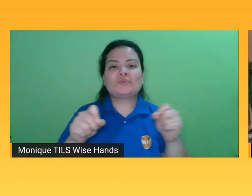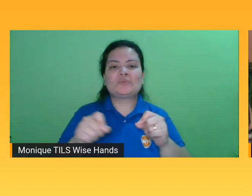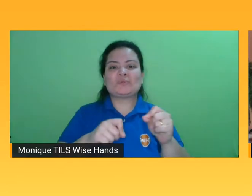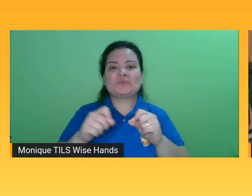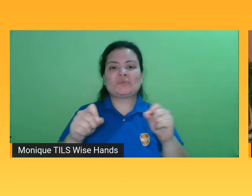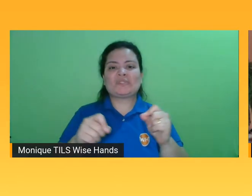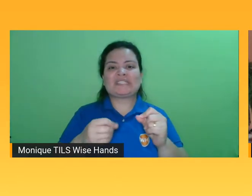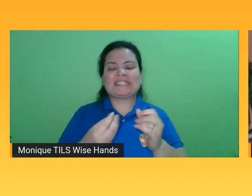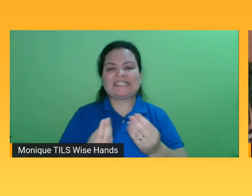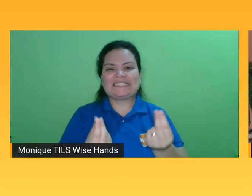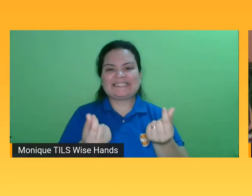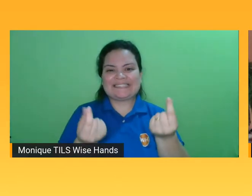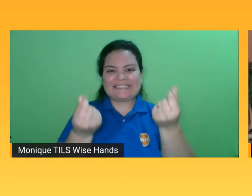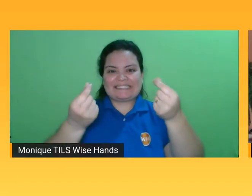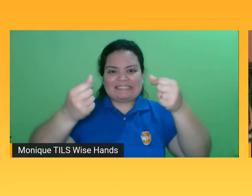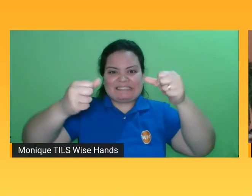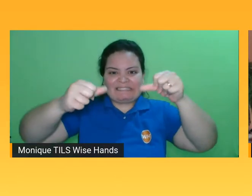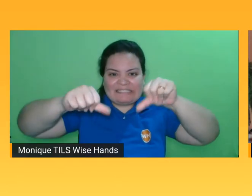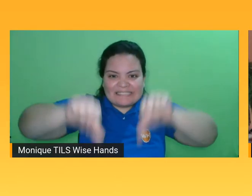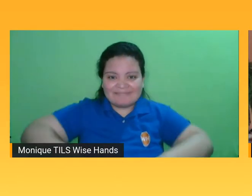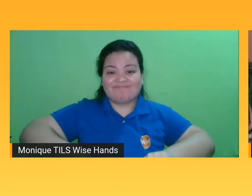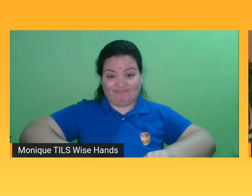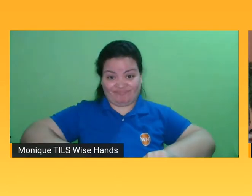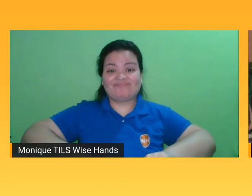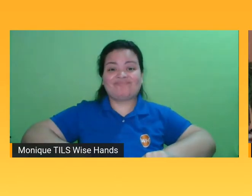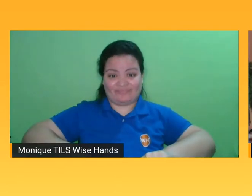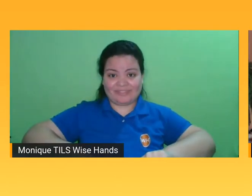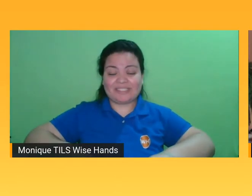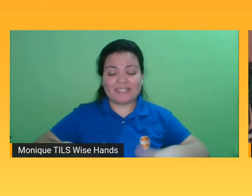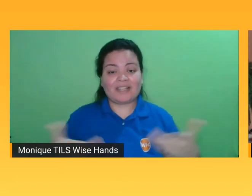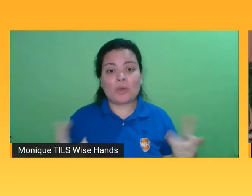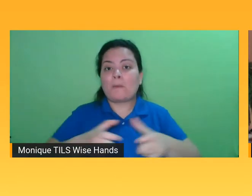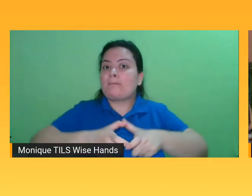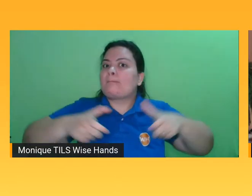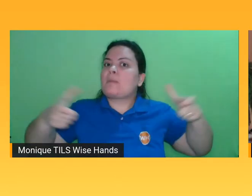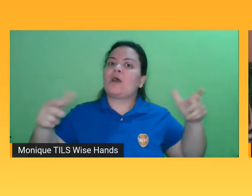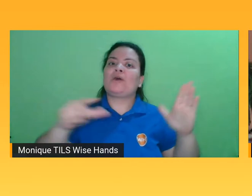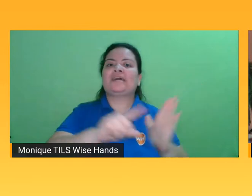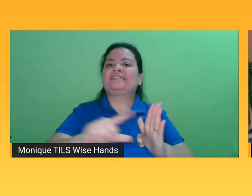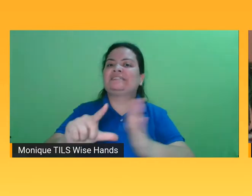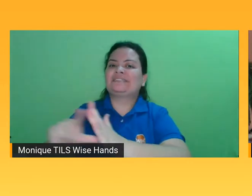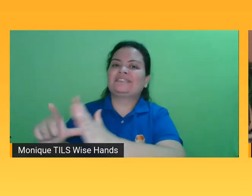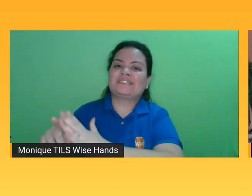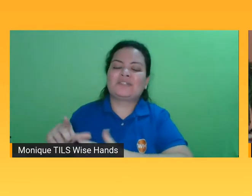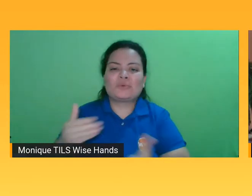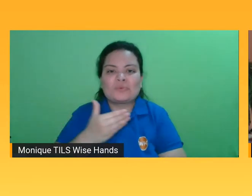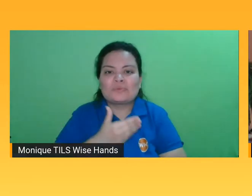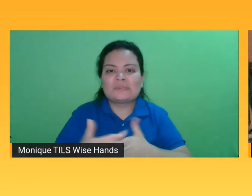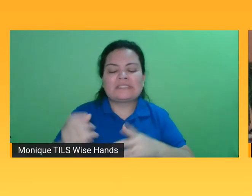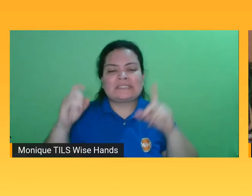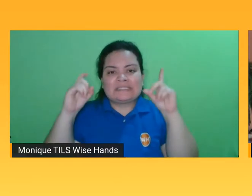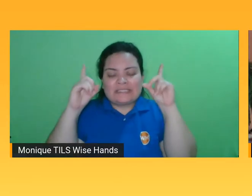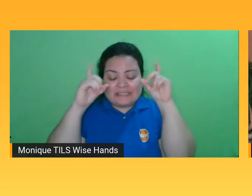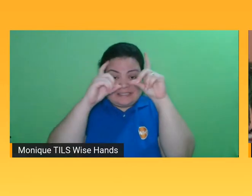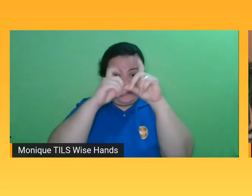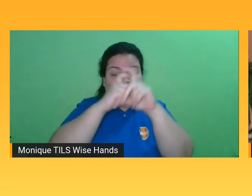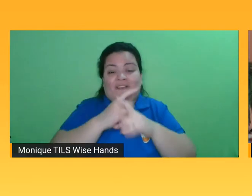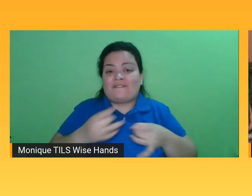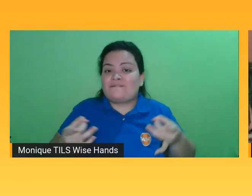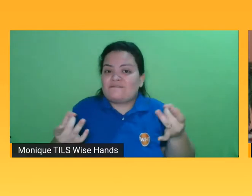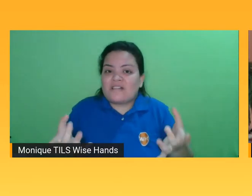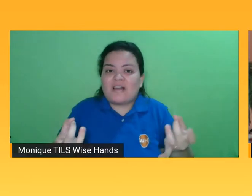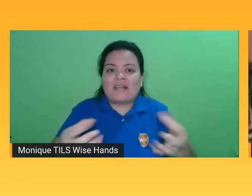complicada. A maioria das livrarias estão passando por dificuldades naquele momento. E